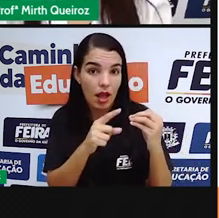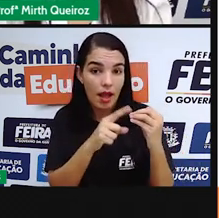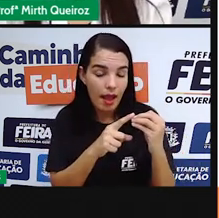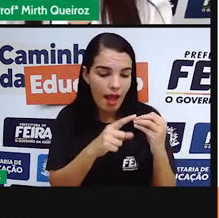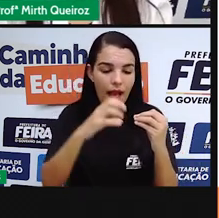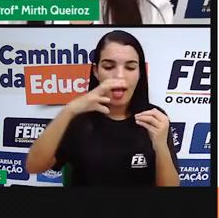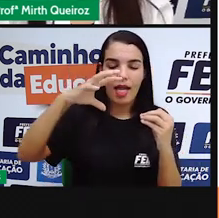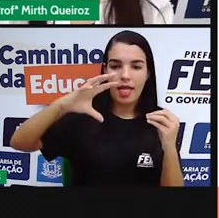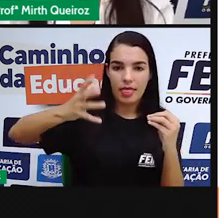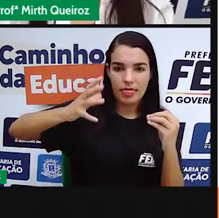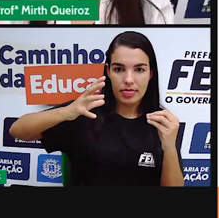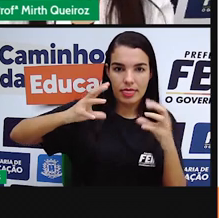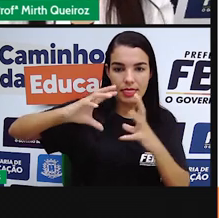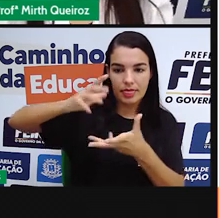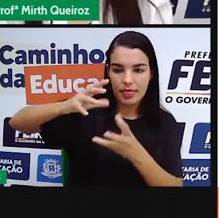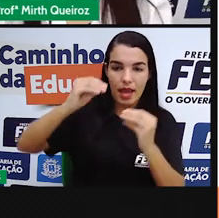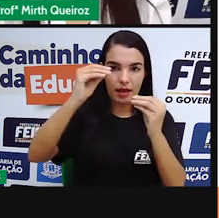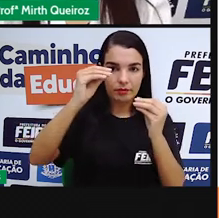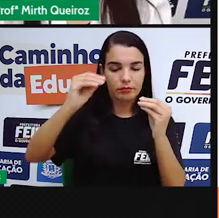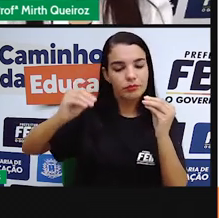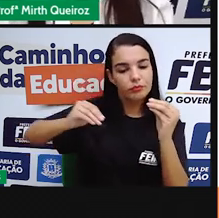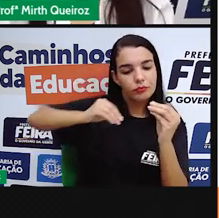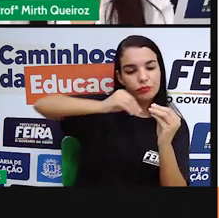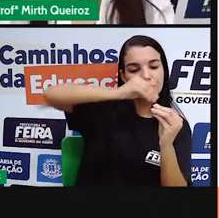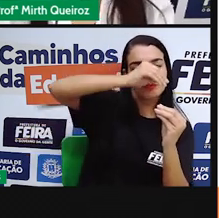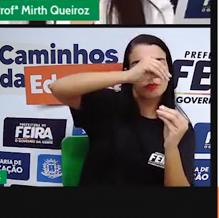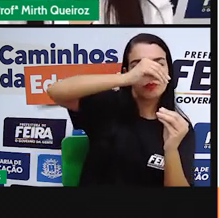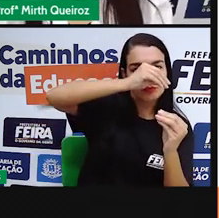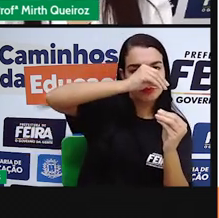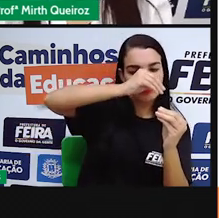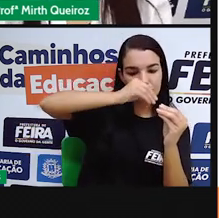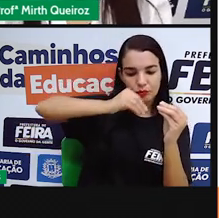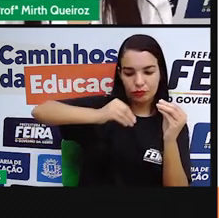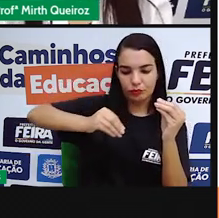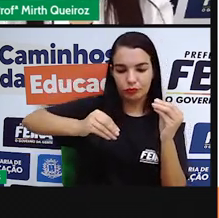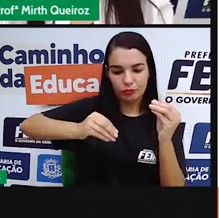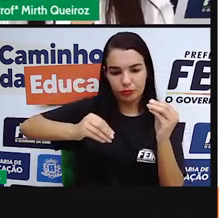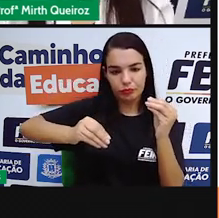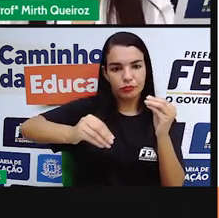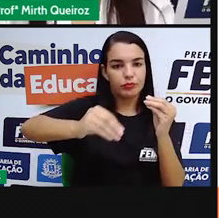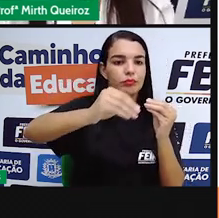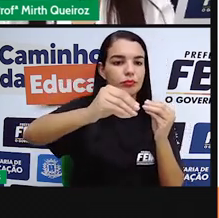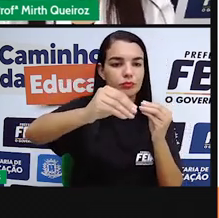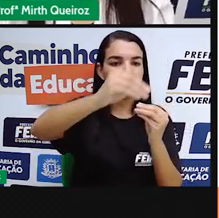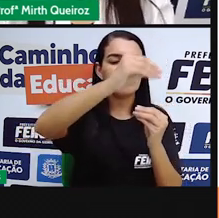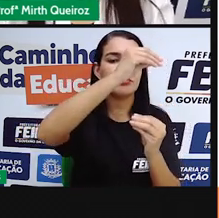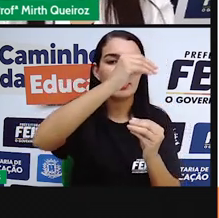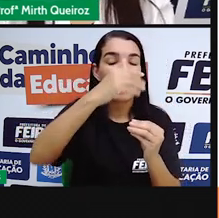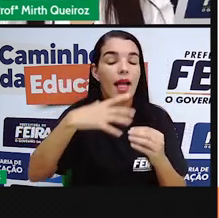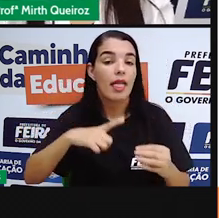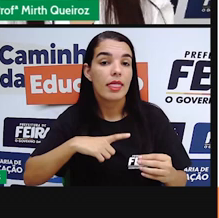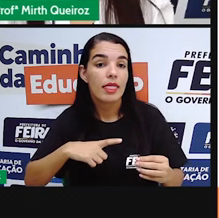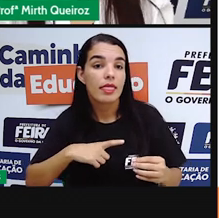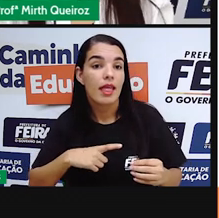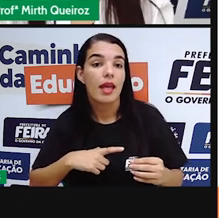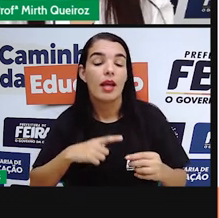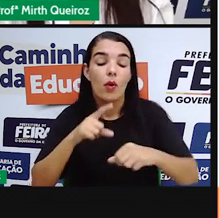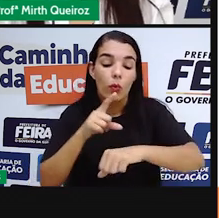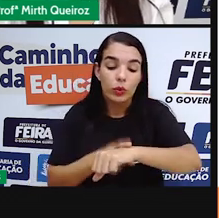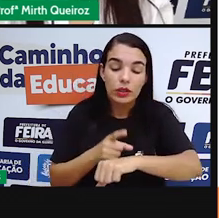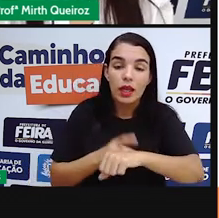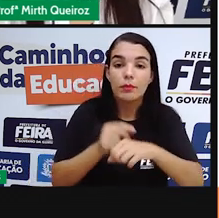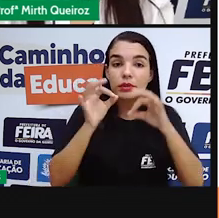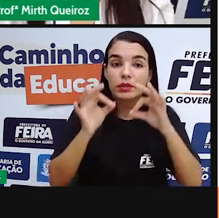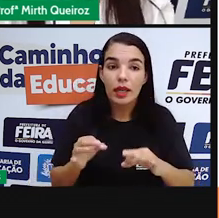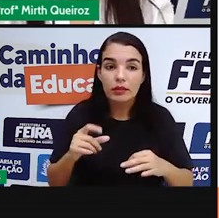ao Sol, nós teremos o inverno, a primavera, o verão e o outono. Sabendo que quando em um